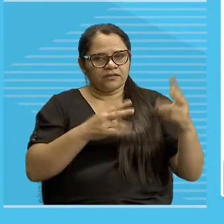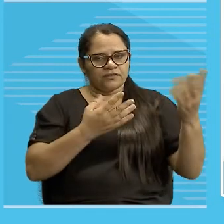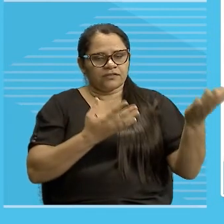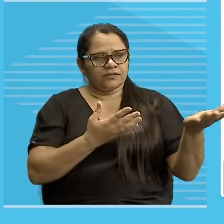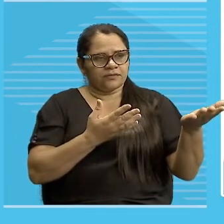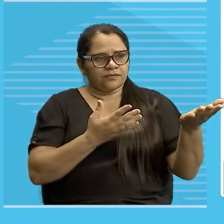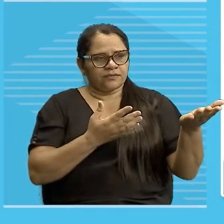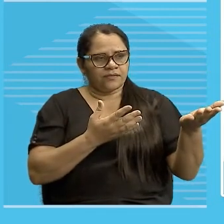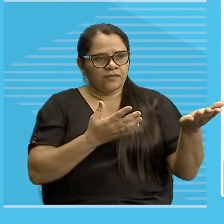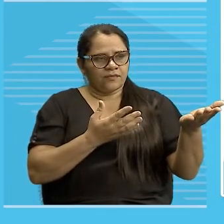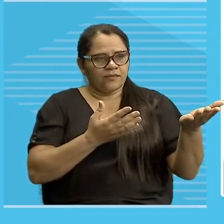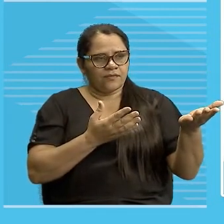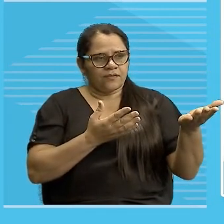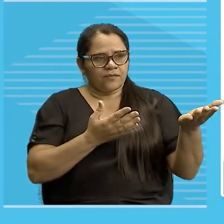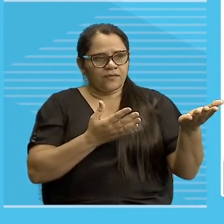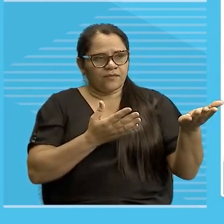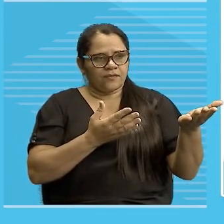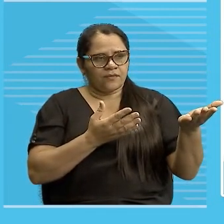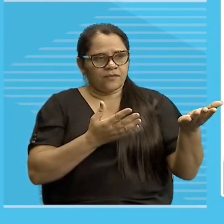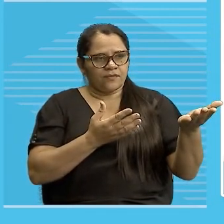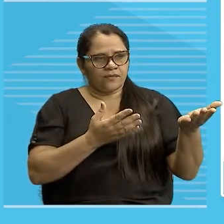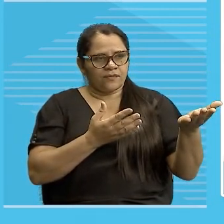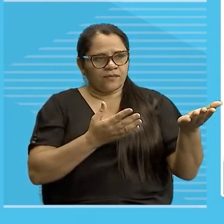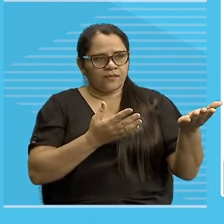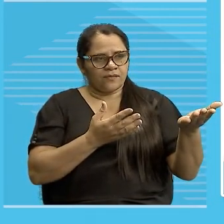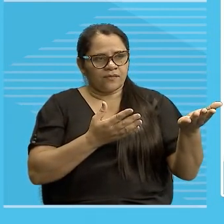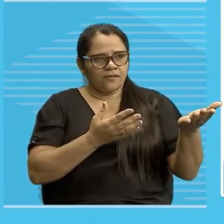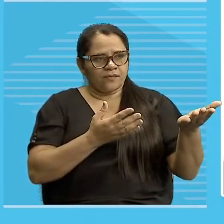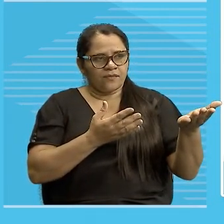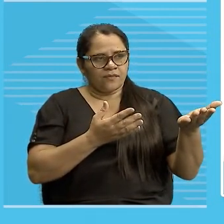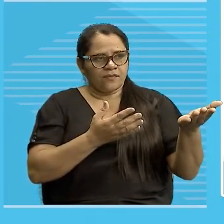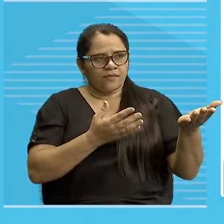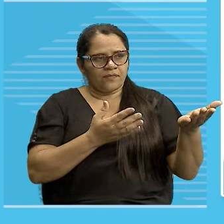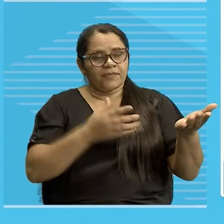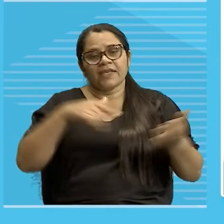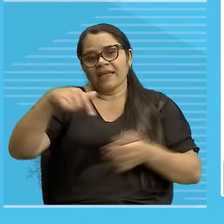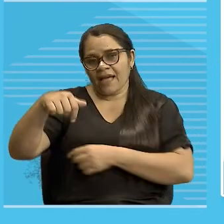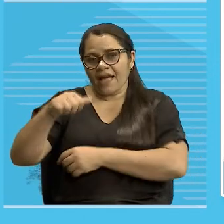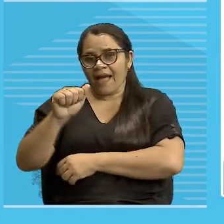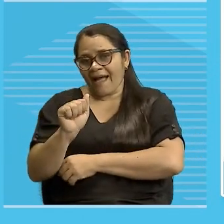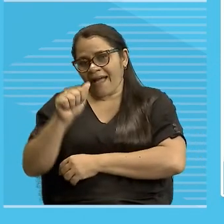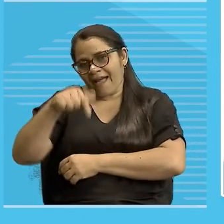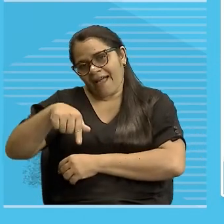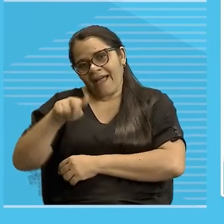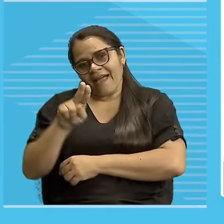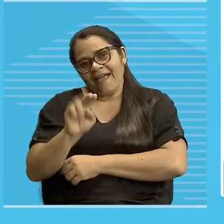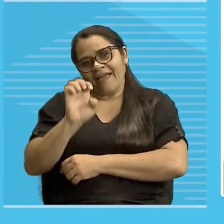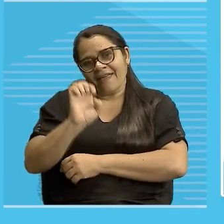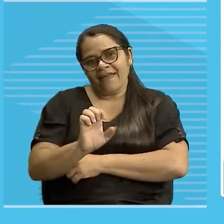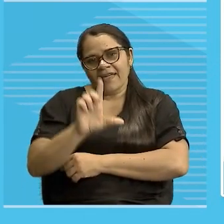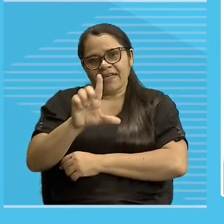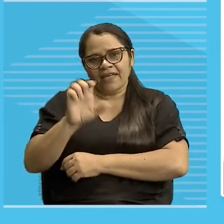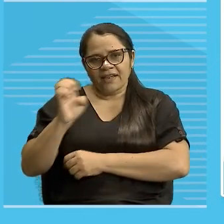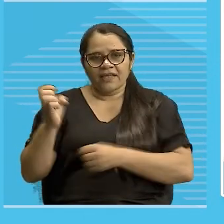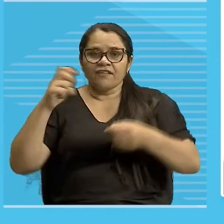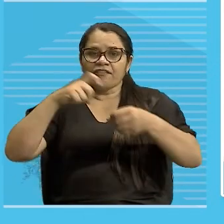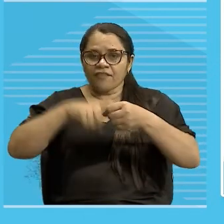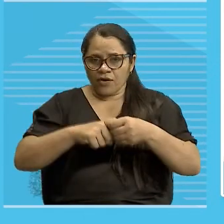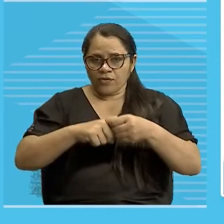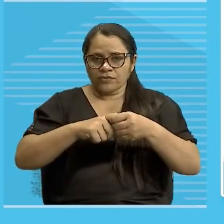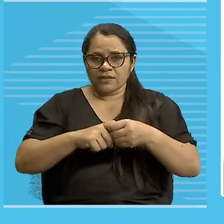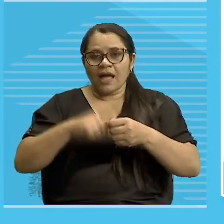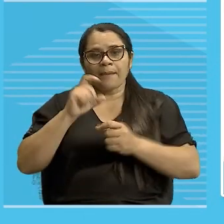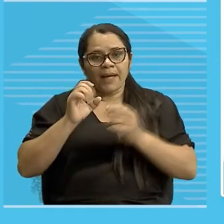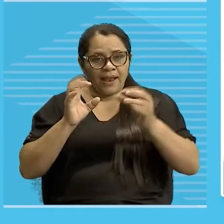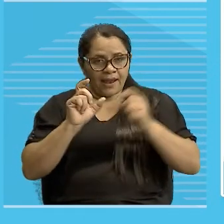escrevendo aqui o máximo que eu posso para você aproveitar, e aquele retoma o mais distante,